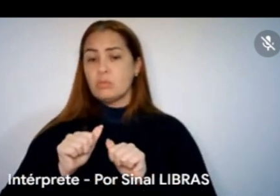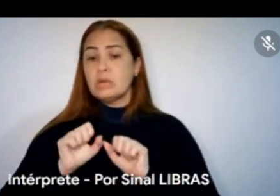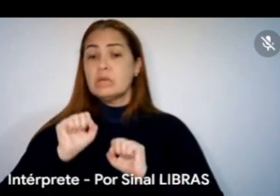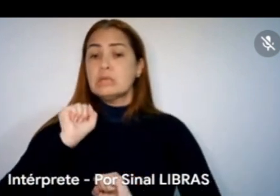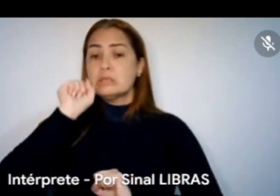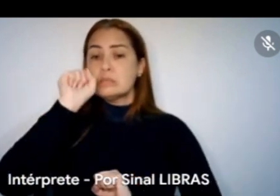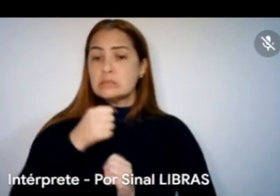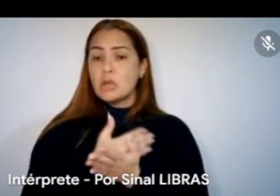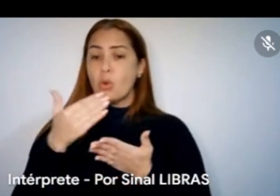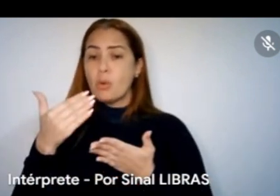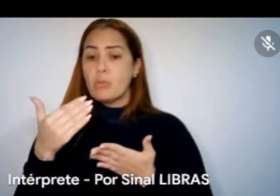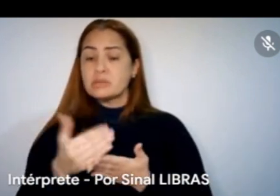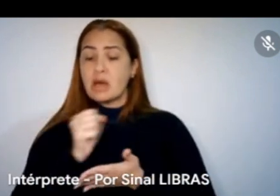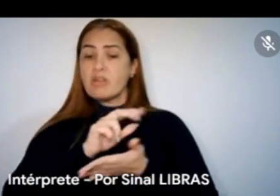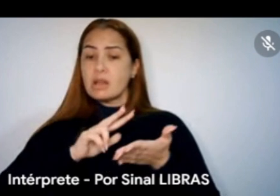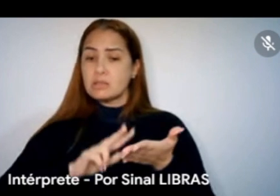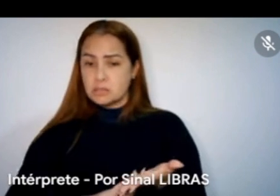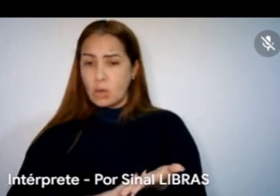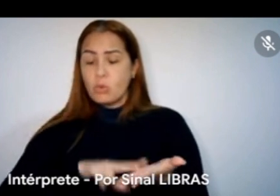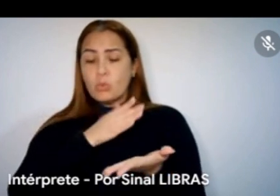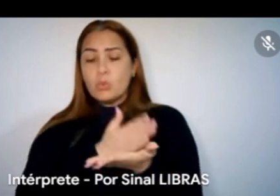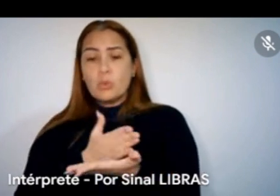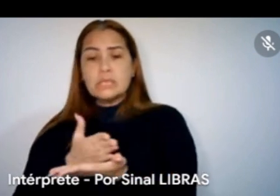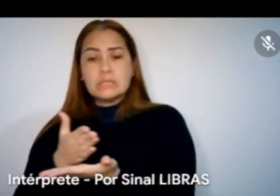avaliar o processo de, é,